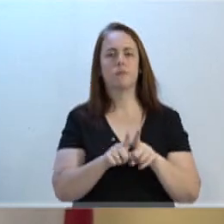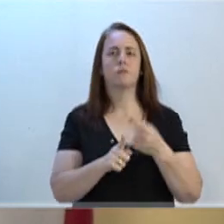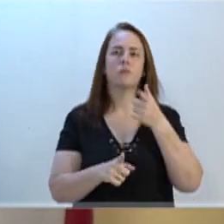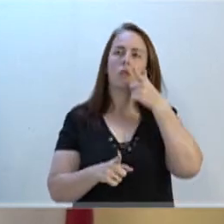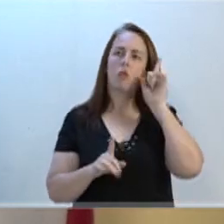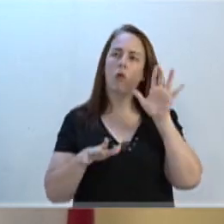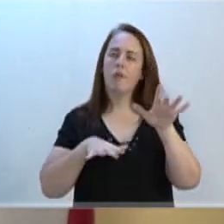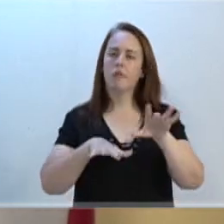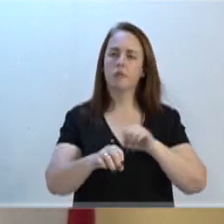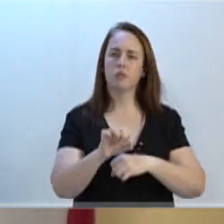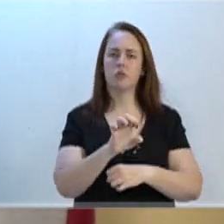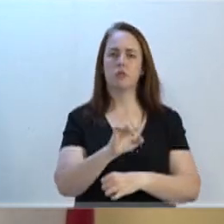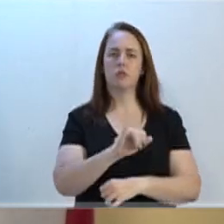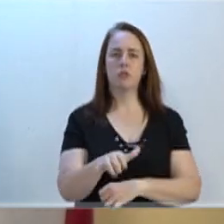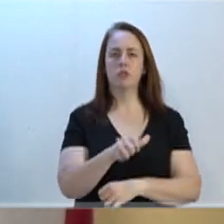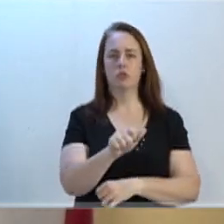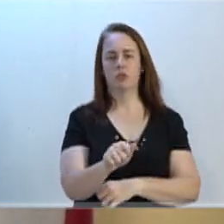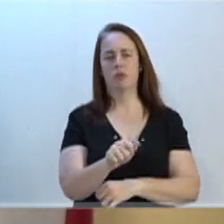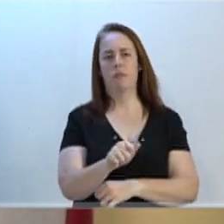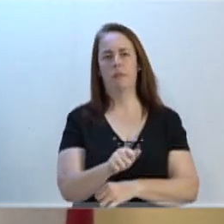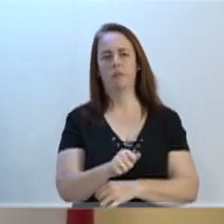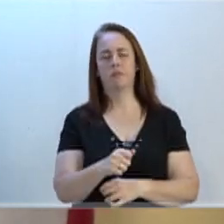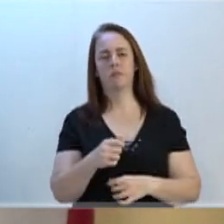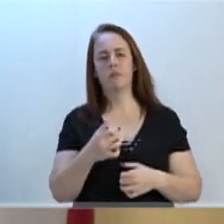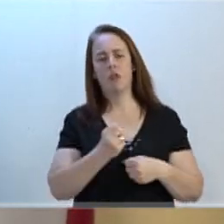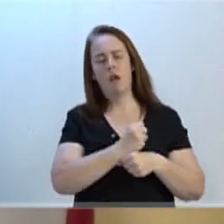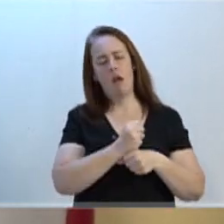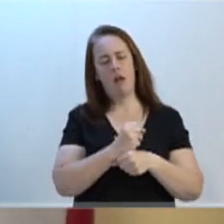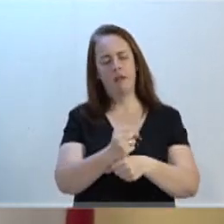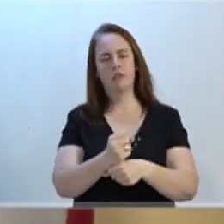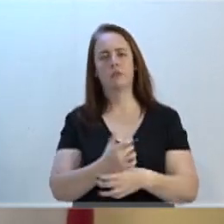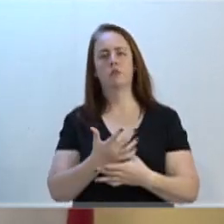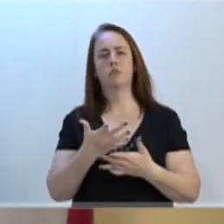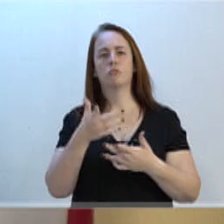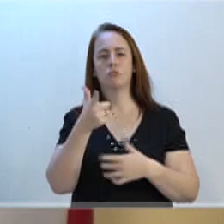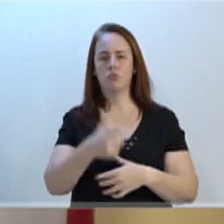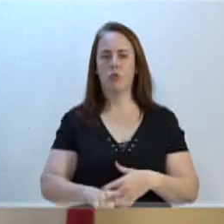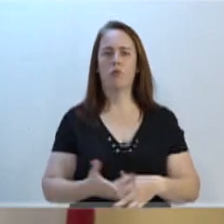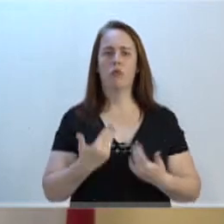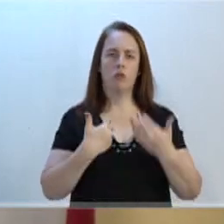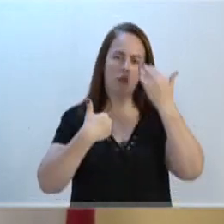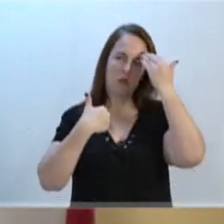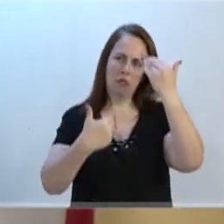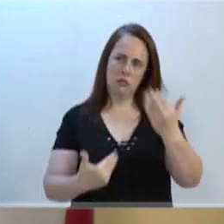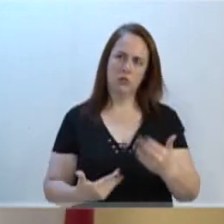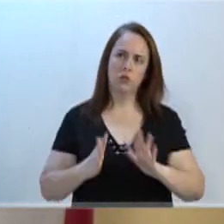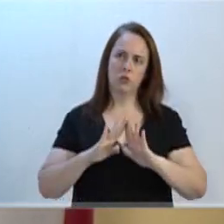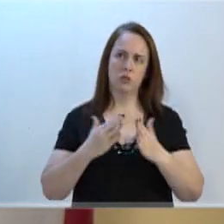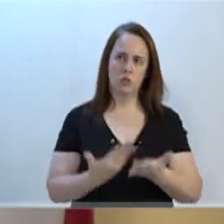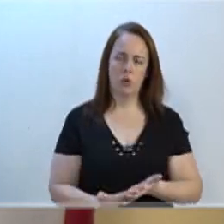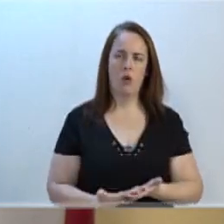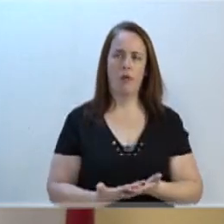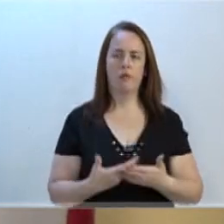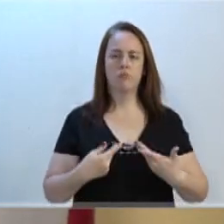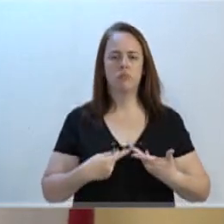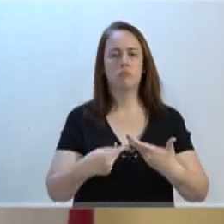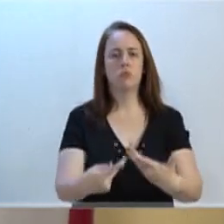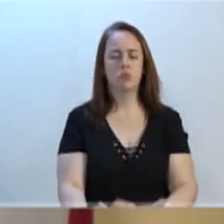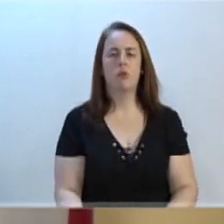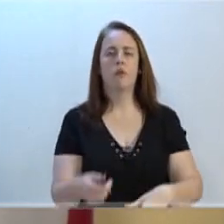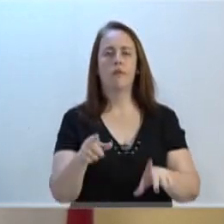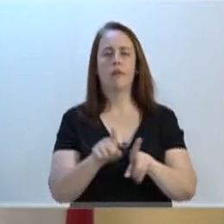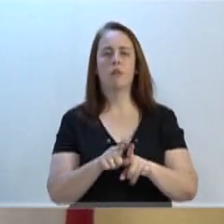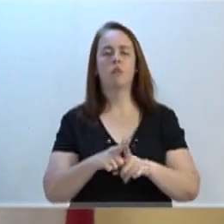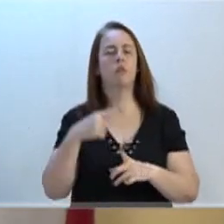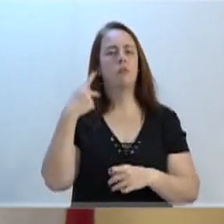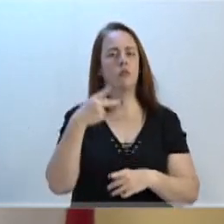na formatura do EJA, onde anualmente, junto, mais uma vez, agradecer aqui a escola que nos convidou, bem como com o